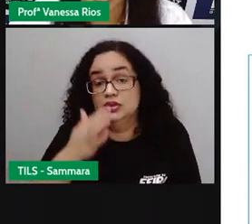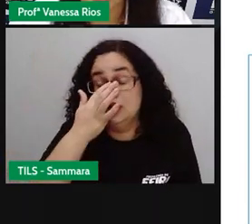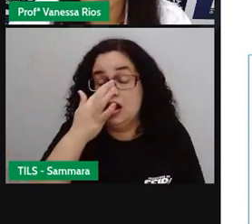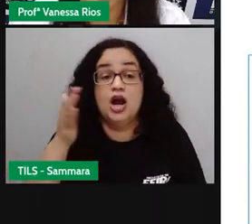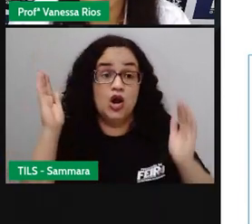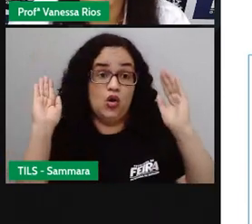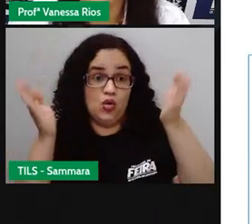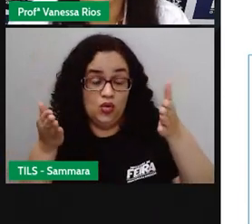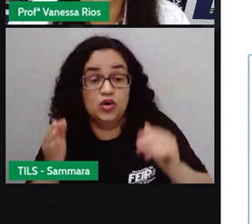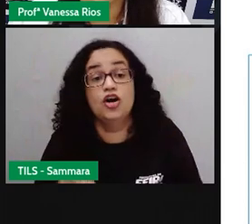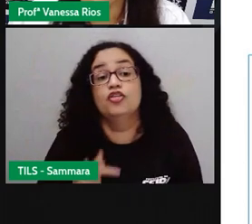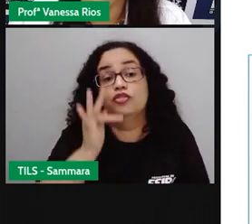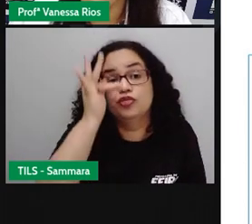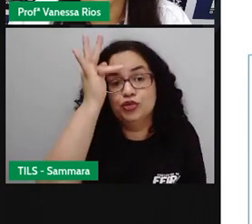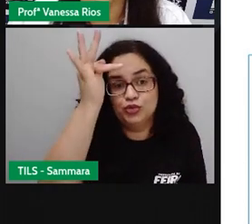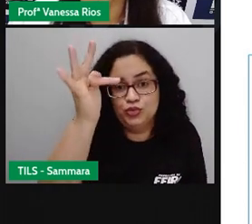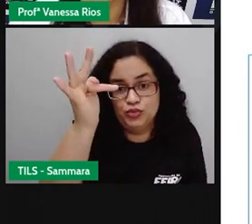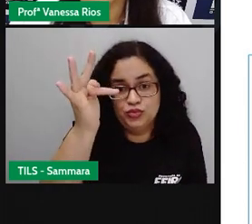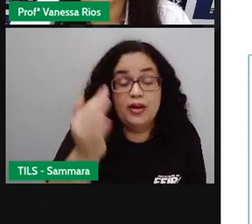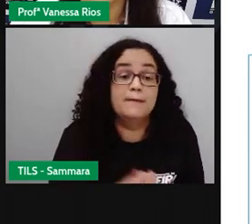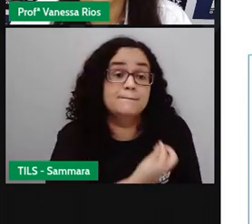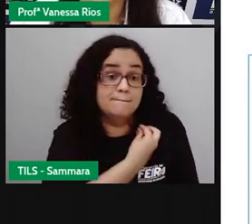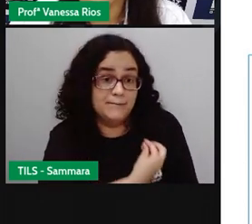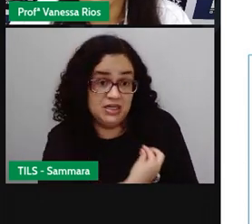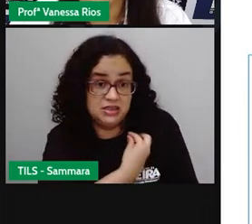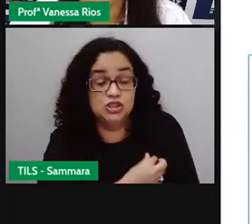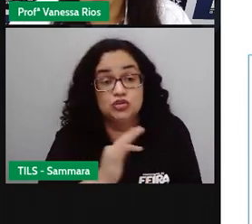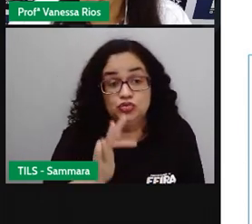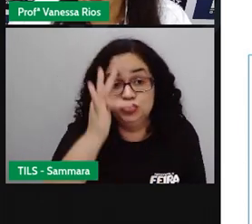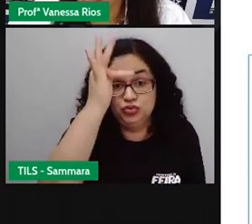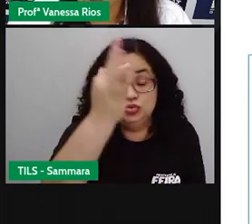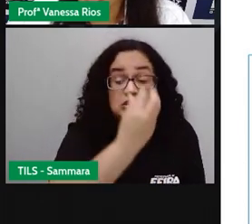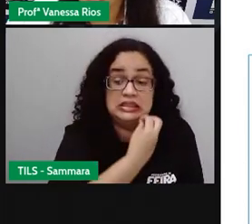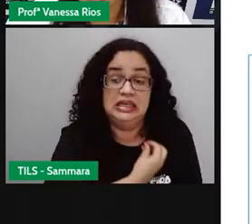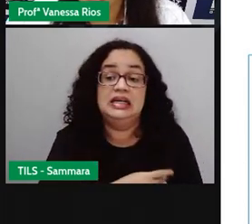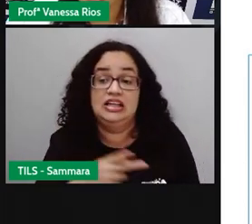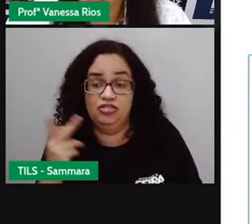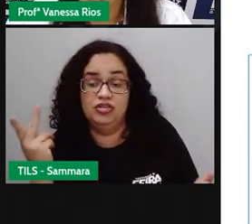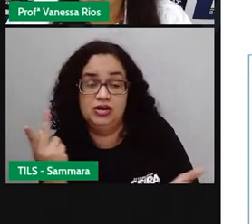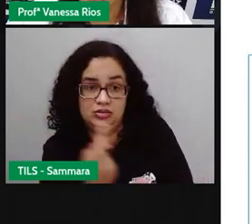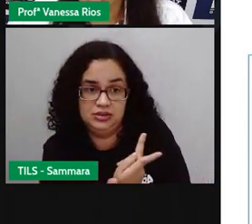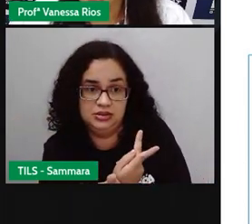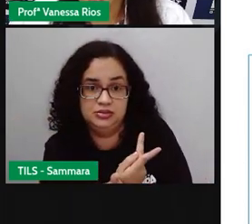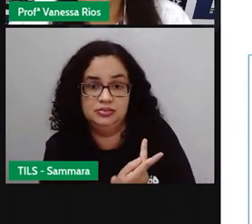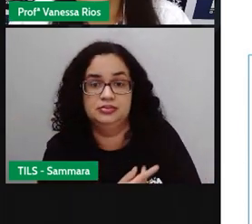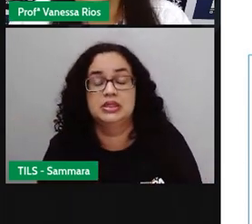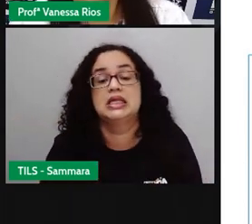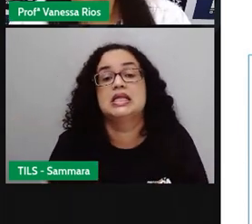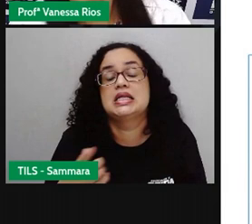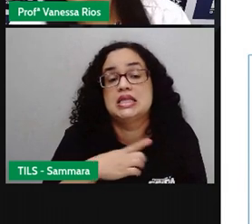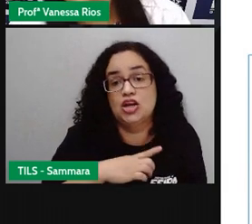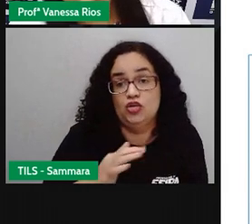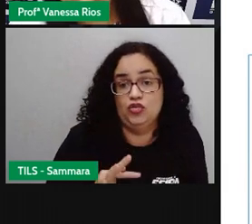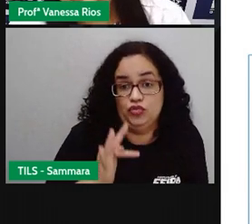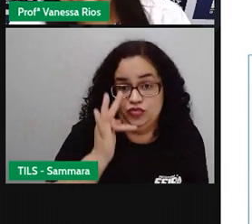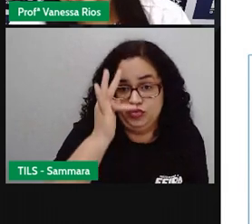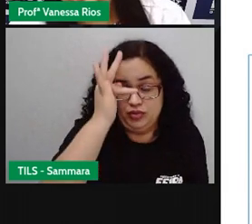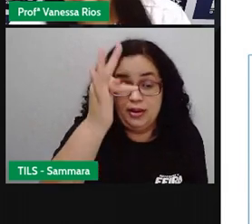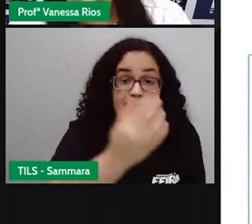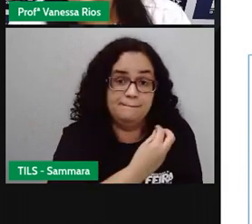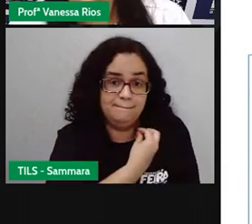Agora a gente vai para o futuro, indicando coisas aí que vão acontecer. Nós temos o futuro do